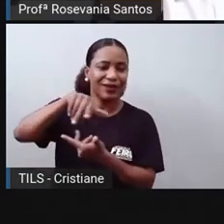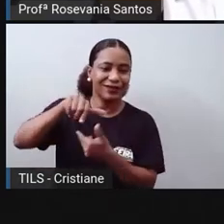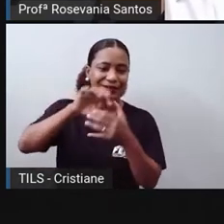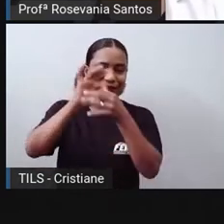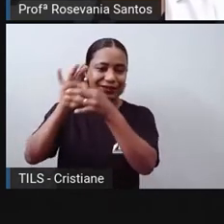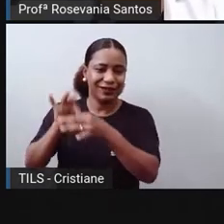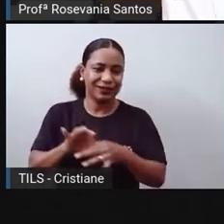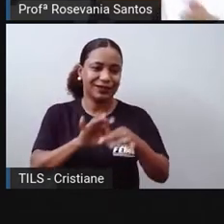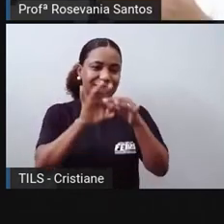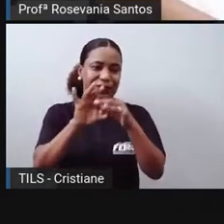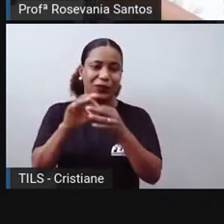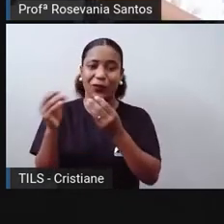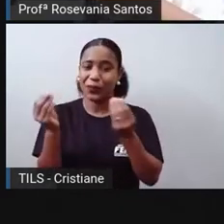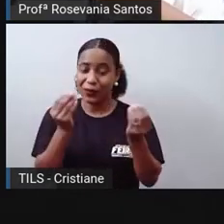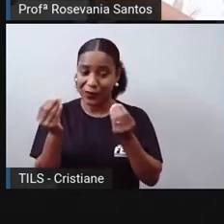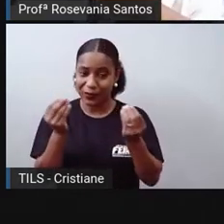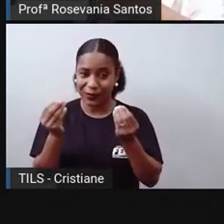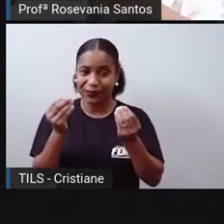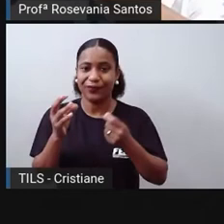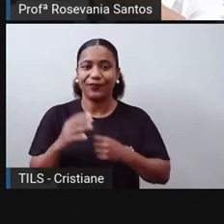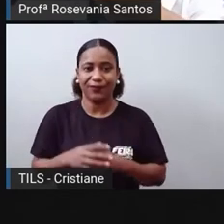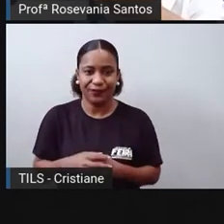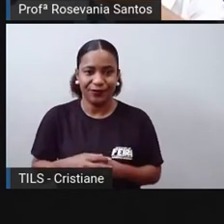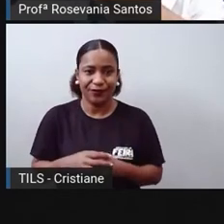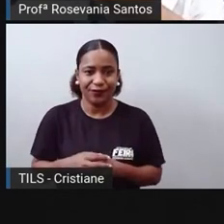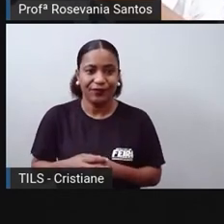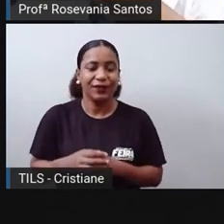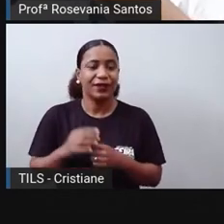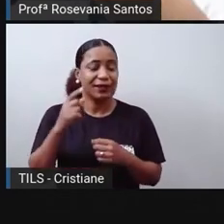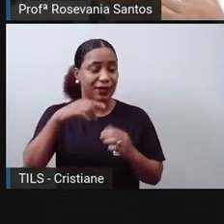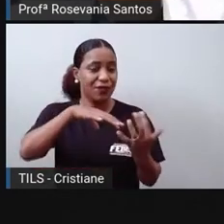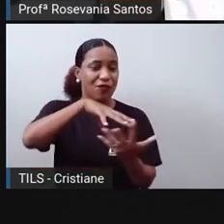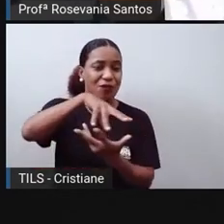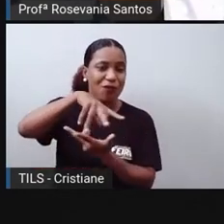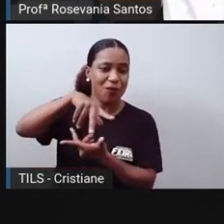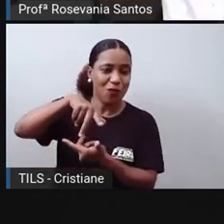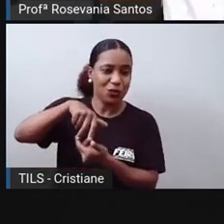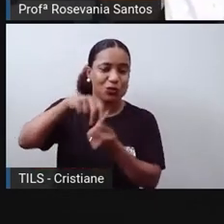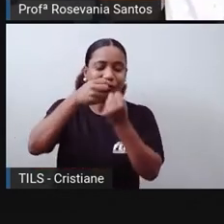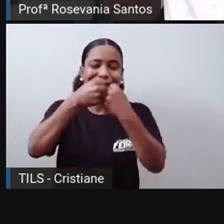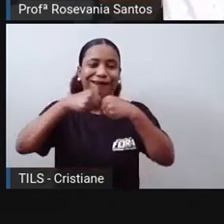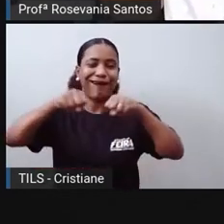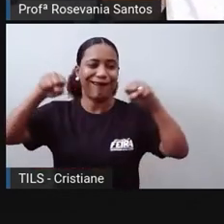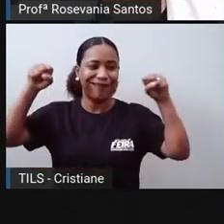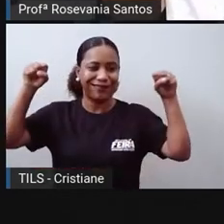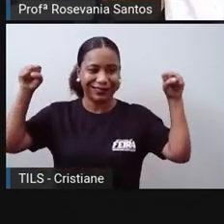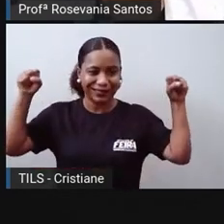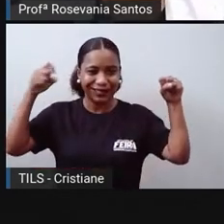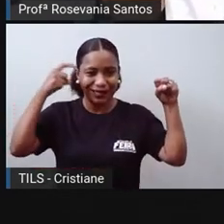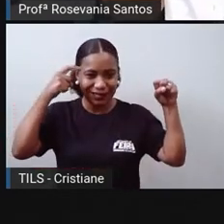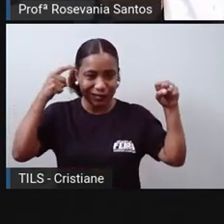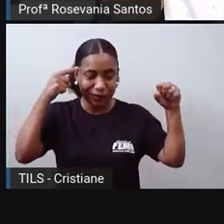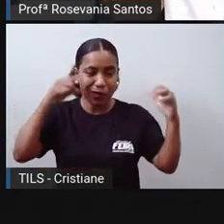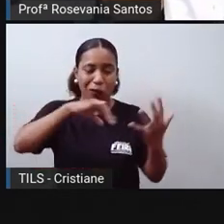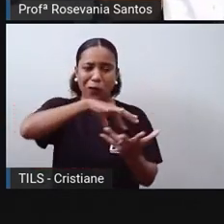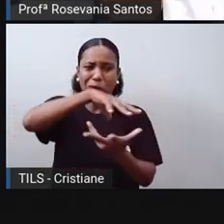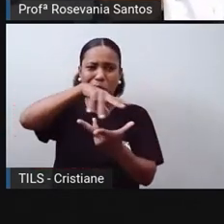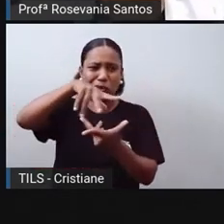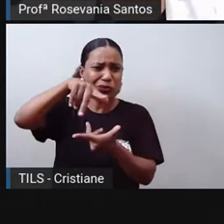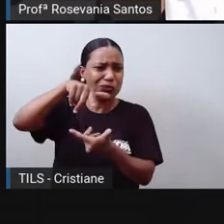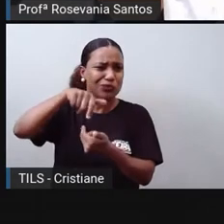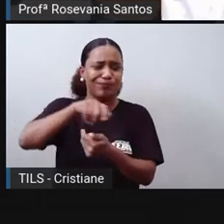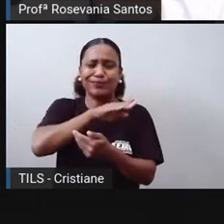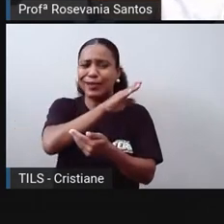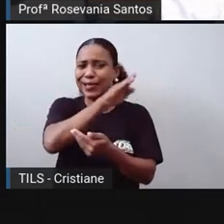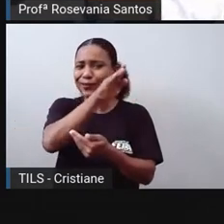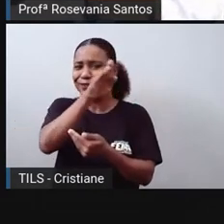mundo lá, né, bem grandão, difícil, até da gente conhecer esse mundo todo. A gente está falando